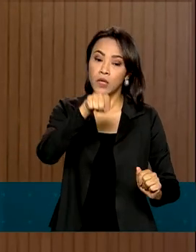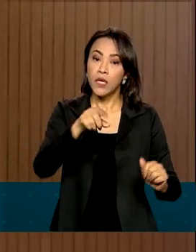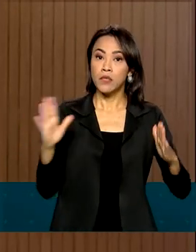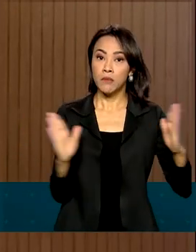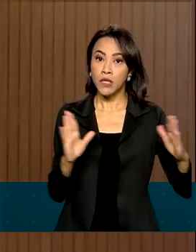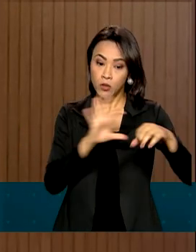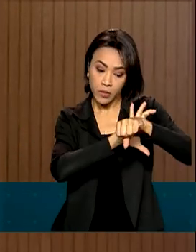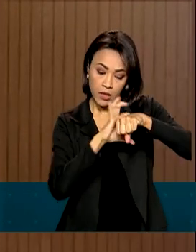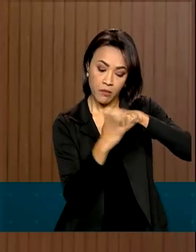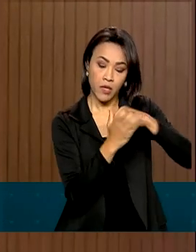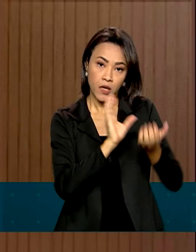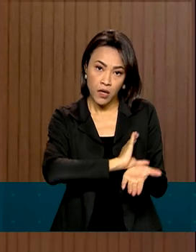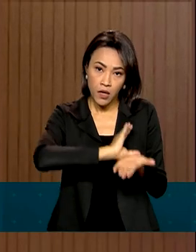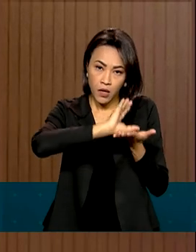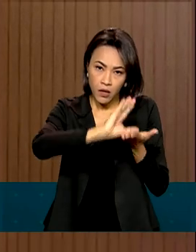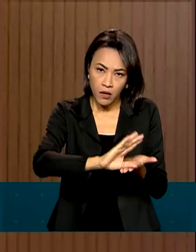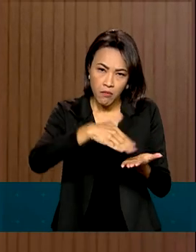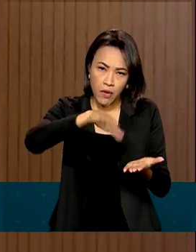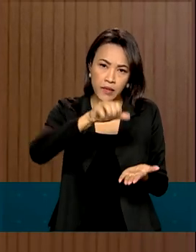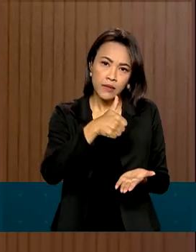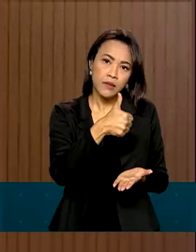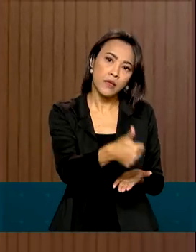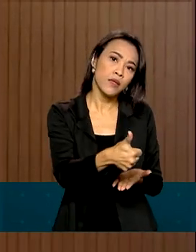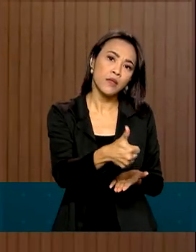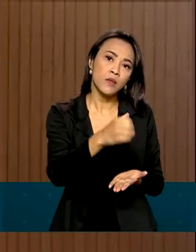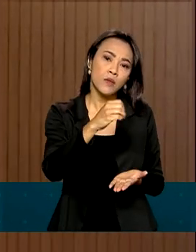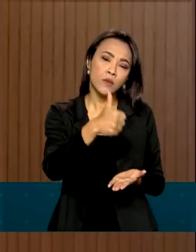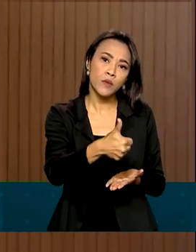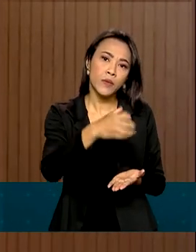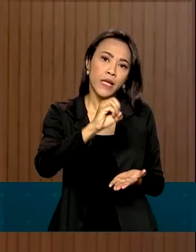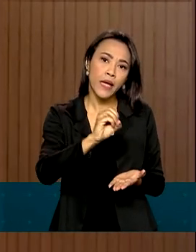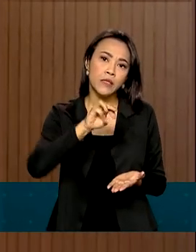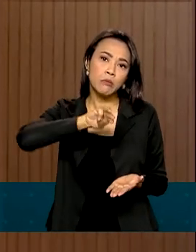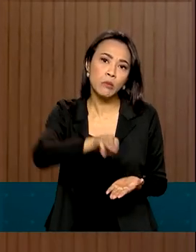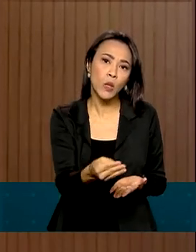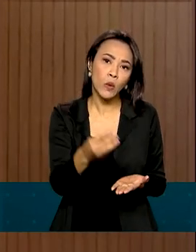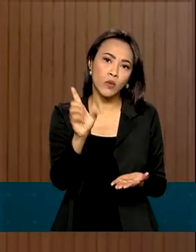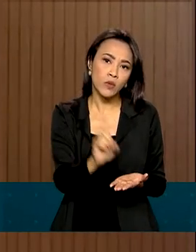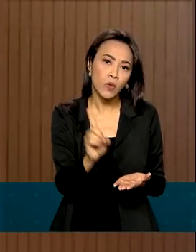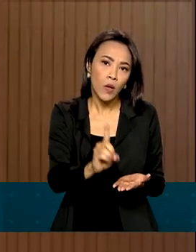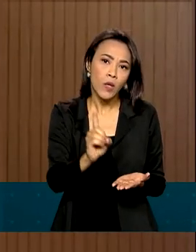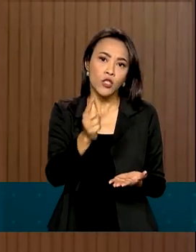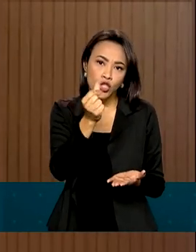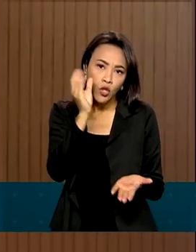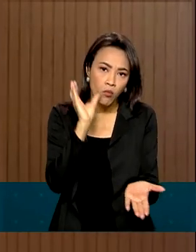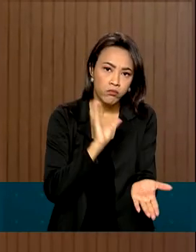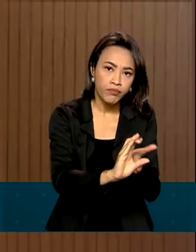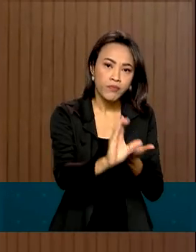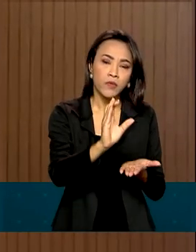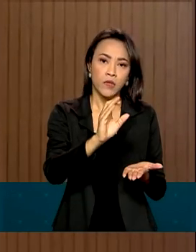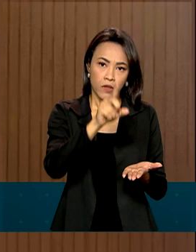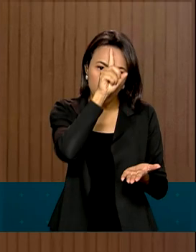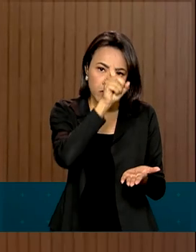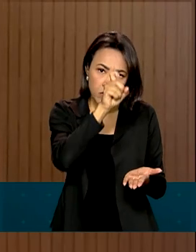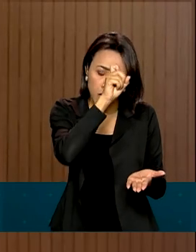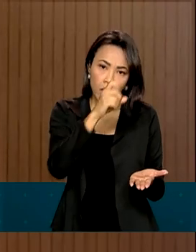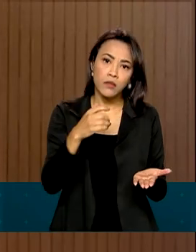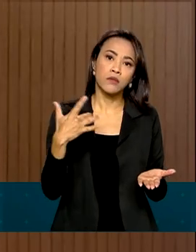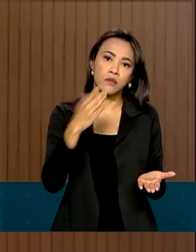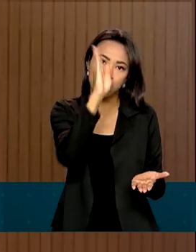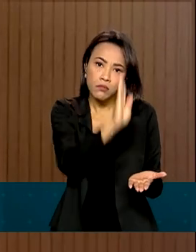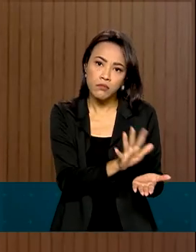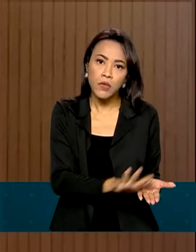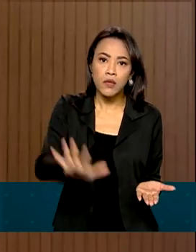investimos mais de 110 milhões de dólares no nosso suíço, o que pede triplicar